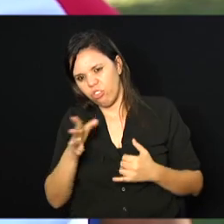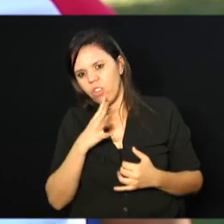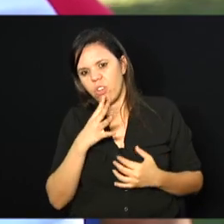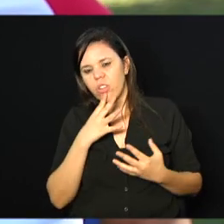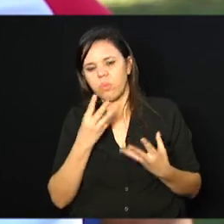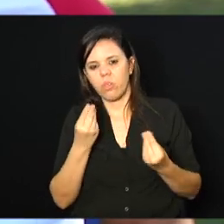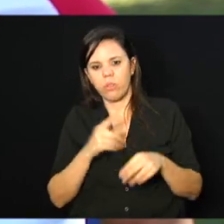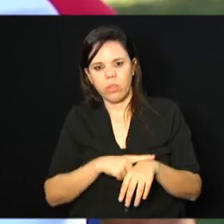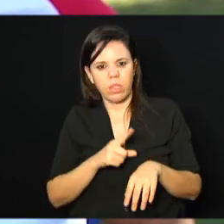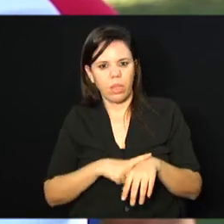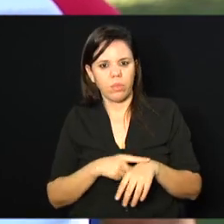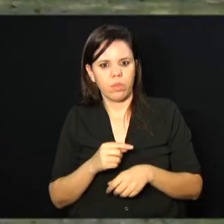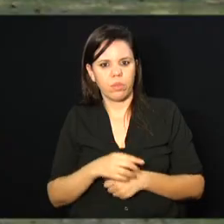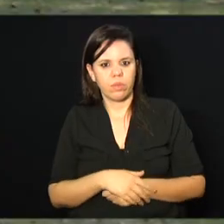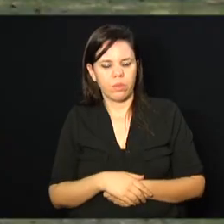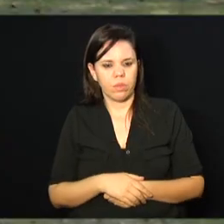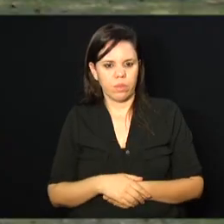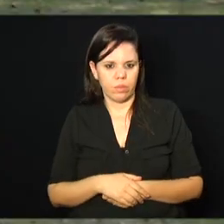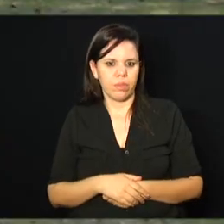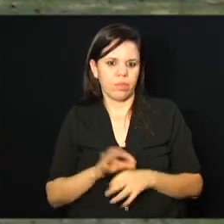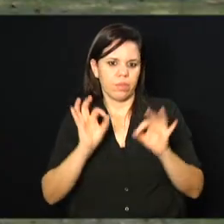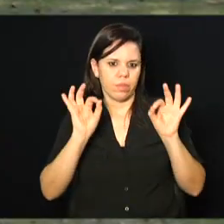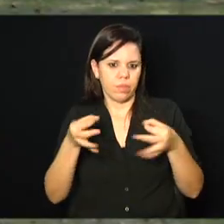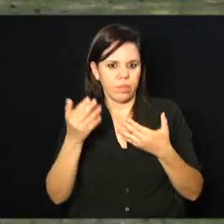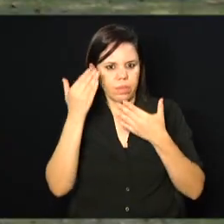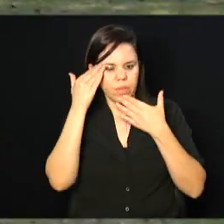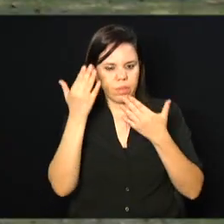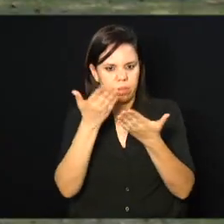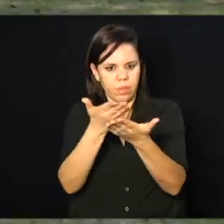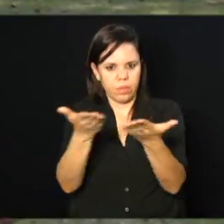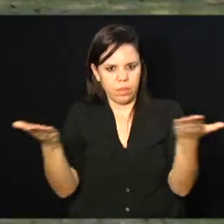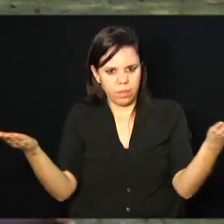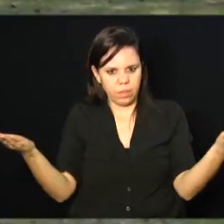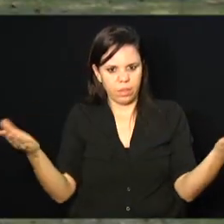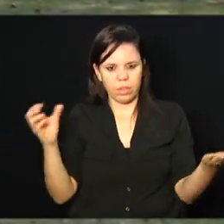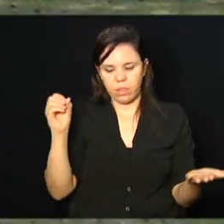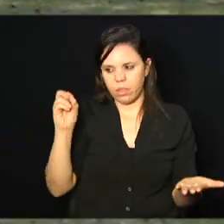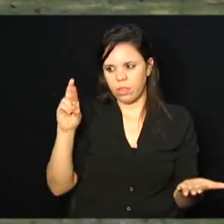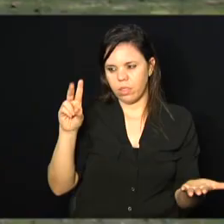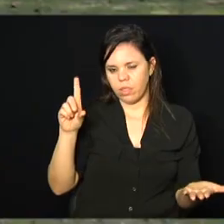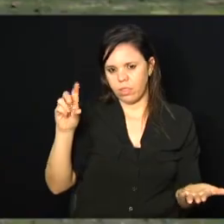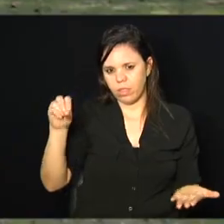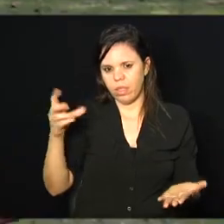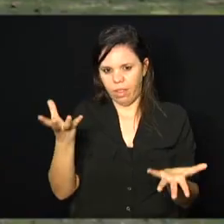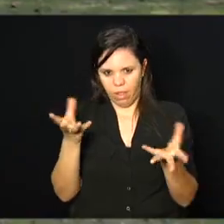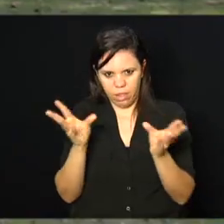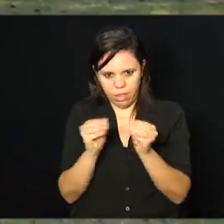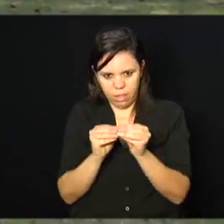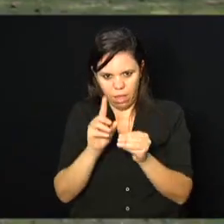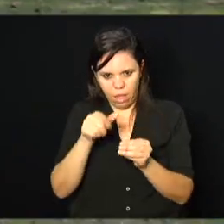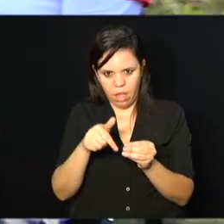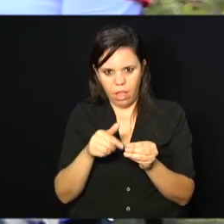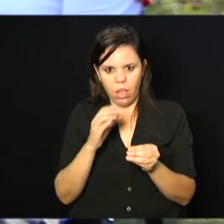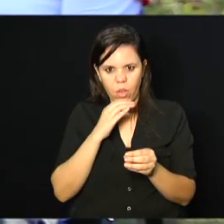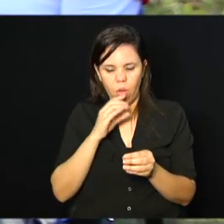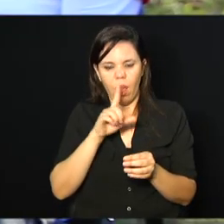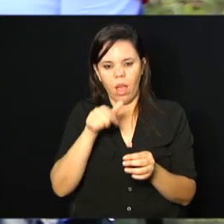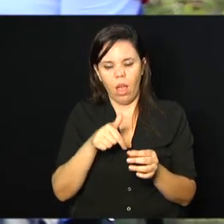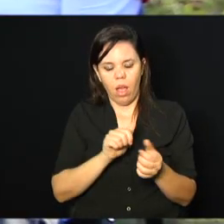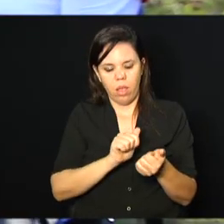há muito tempo, né? Tá certo, eu vou agradecer vocês. Orlando, quer acrescentar algo? A corrida é um esporte